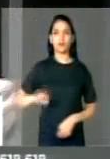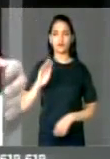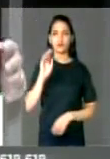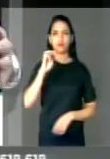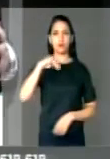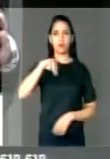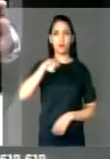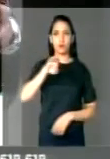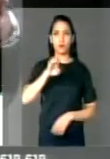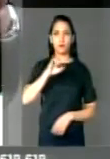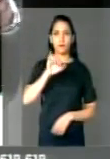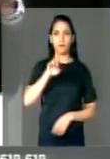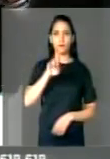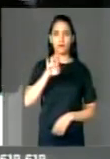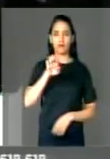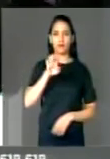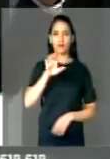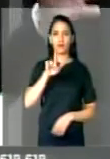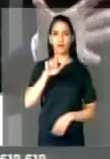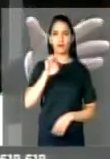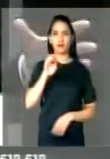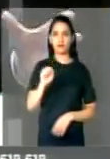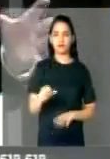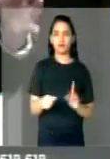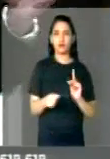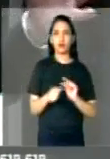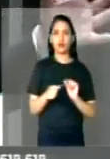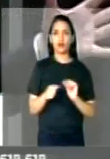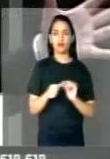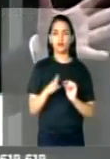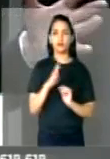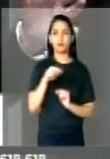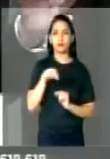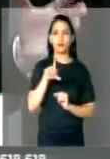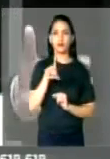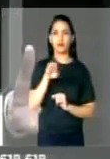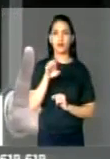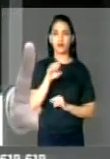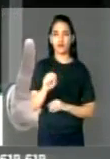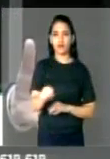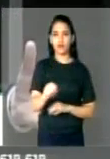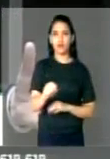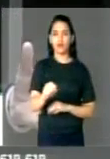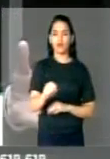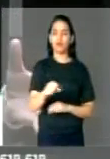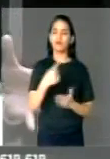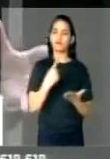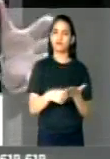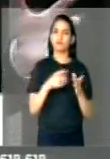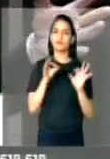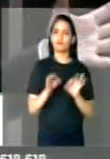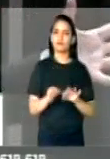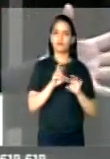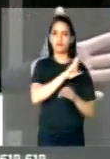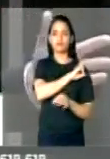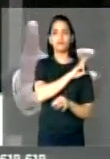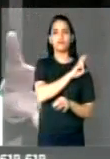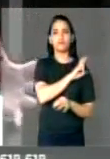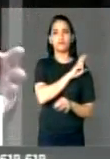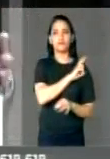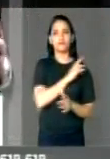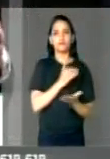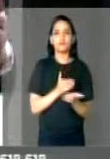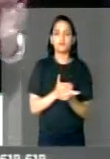Meirelles, faça com que o BNDES cumpra o seu papel e tem que começar a